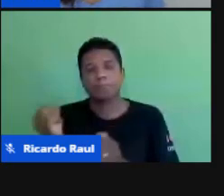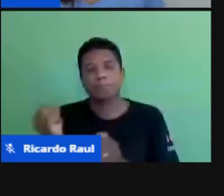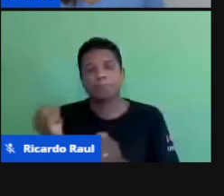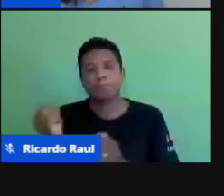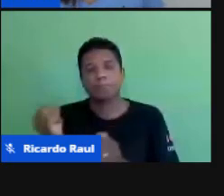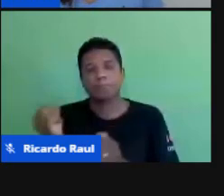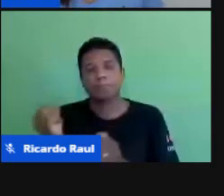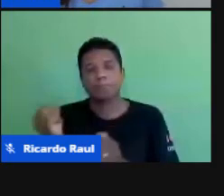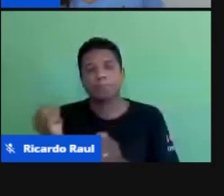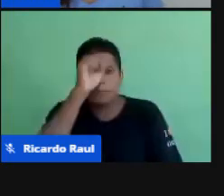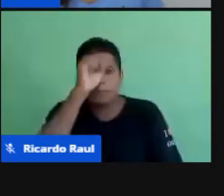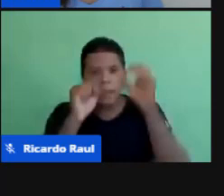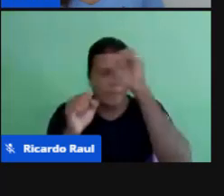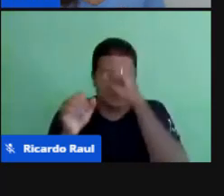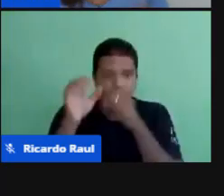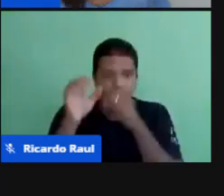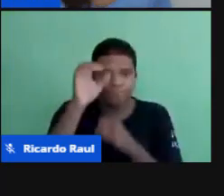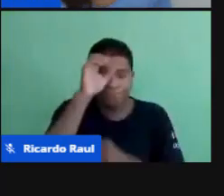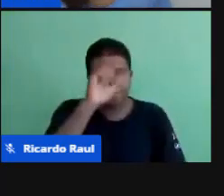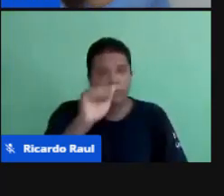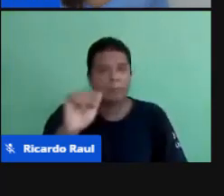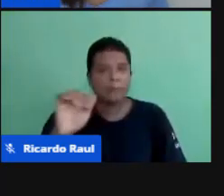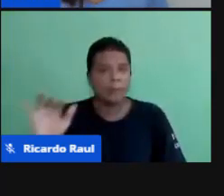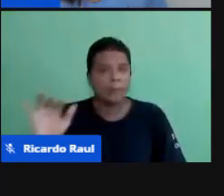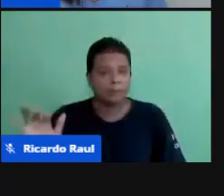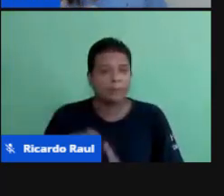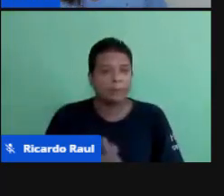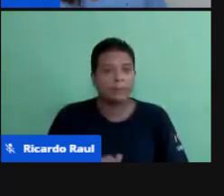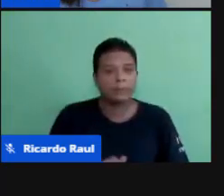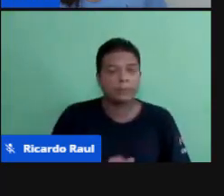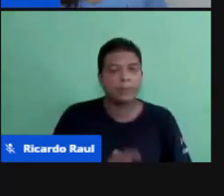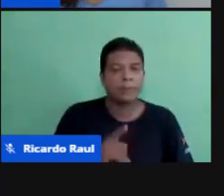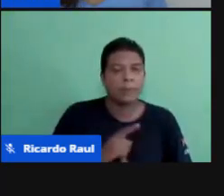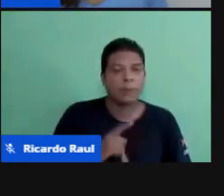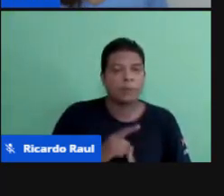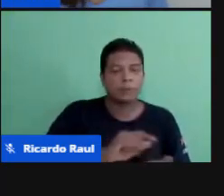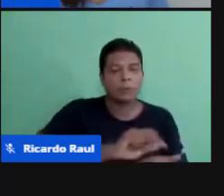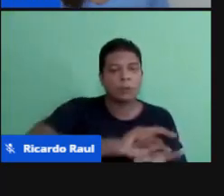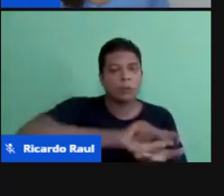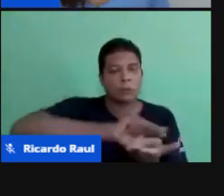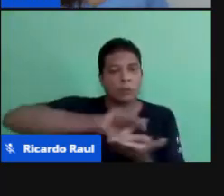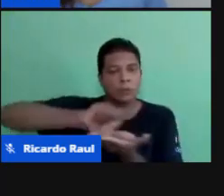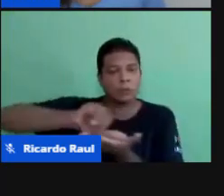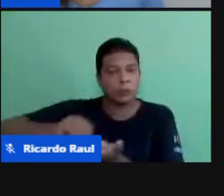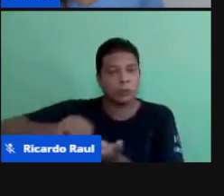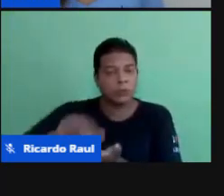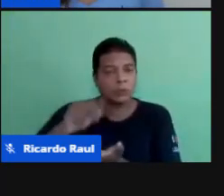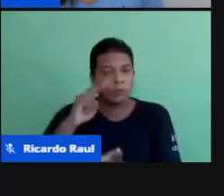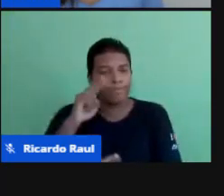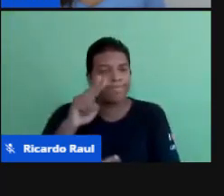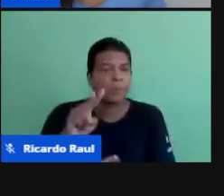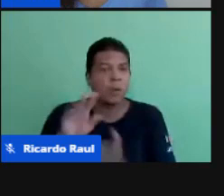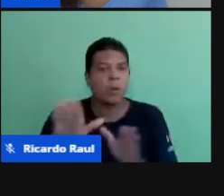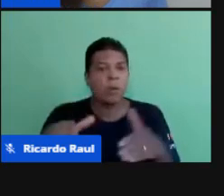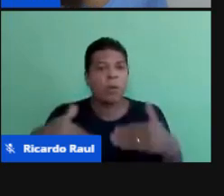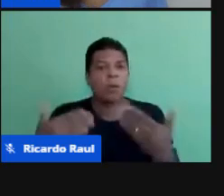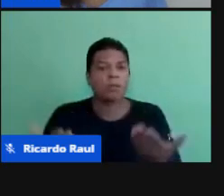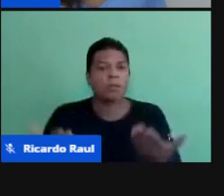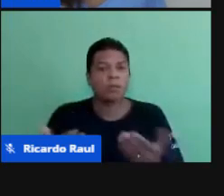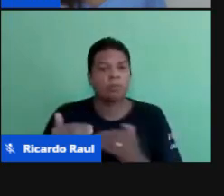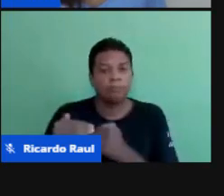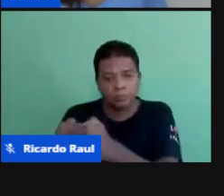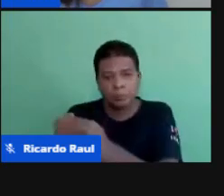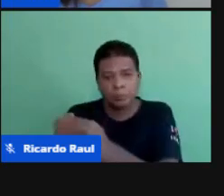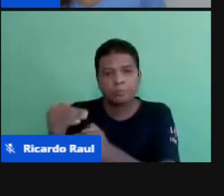alguns Alguns Mecanismos De vermos Qual que é A progressão Deste aluno